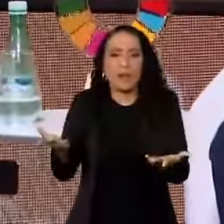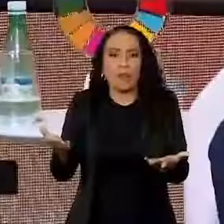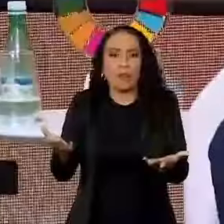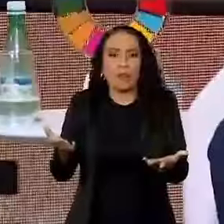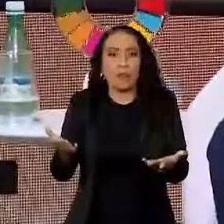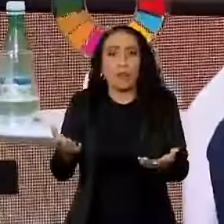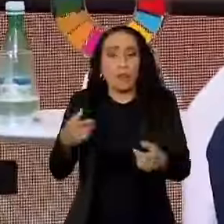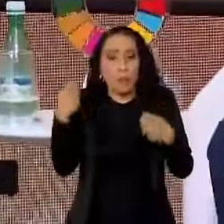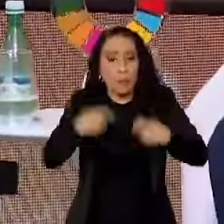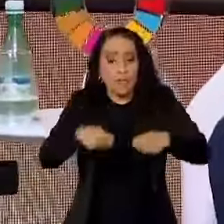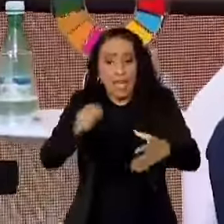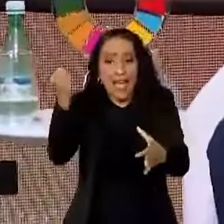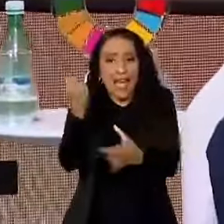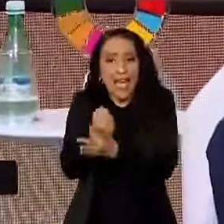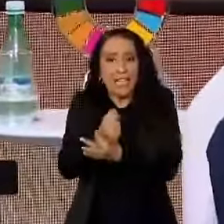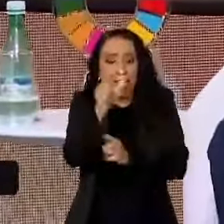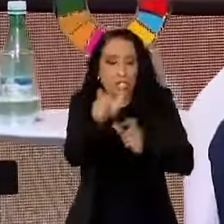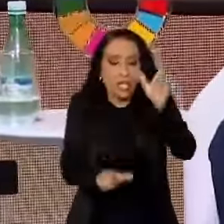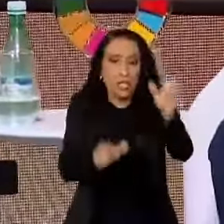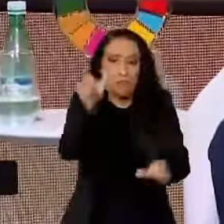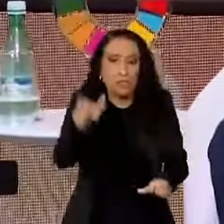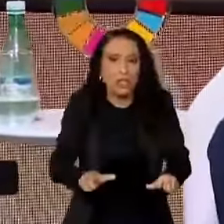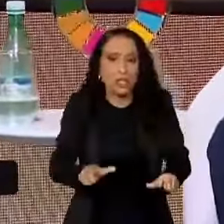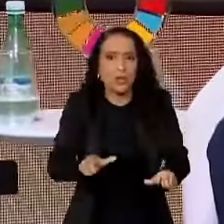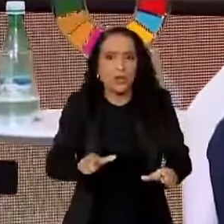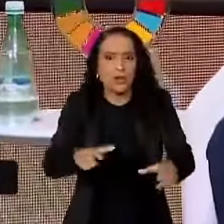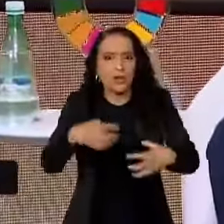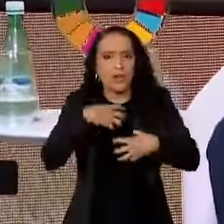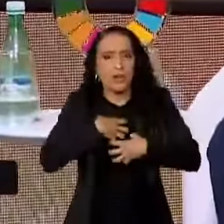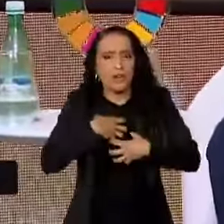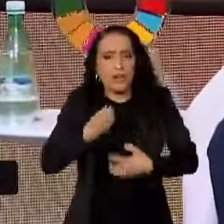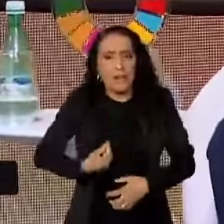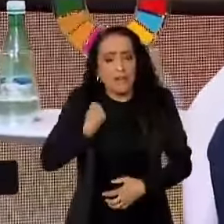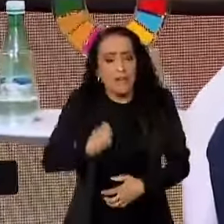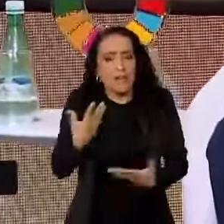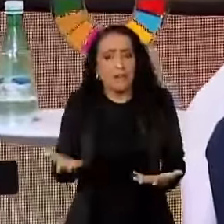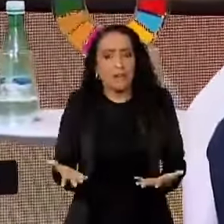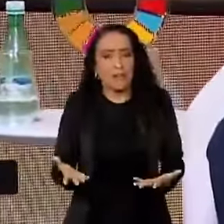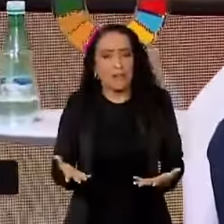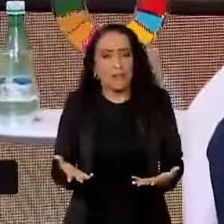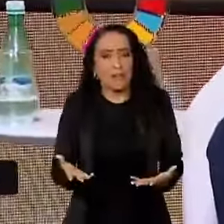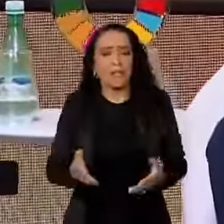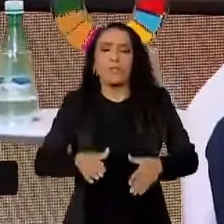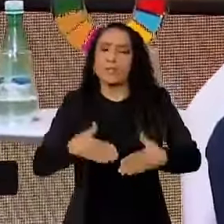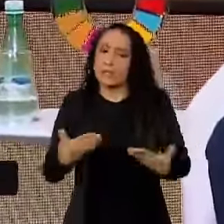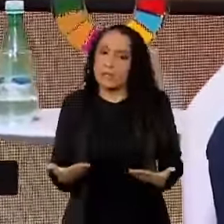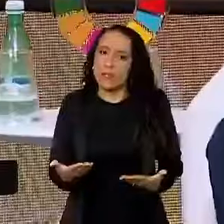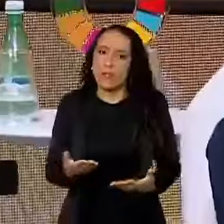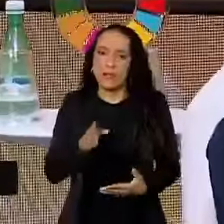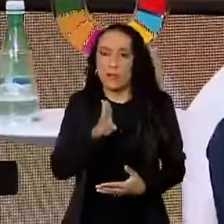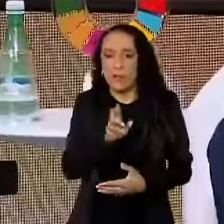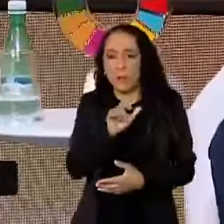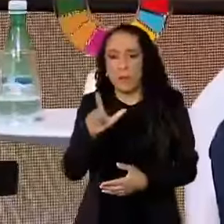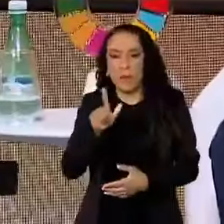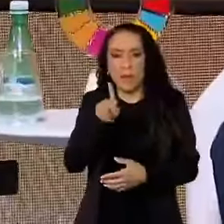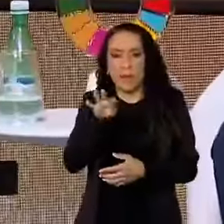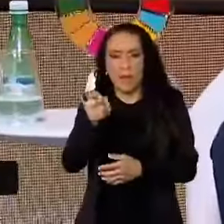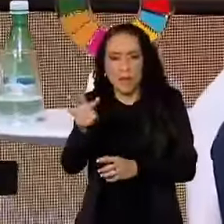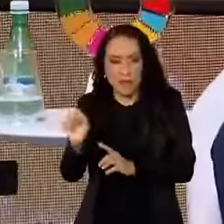Estado tem que garantir a essas pessoas condições de sobreviver. Então, Bill Gates, eu